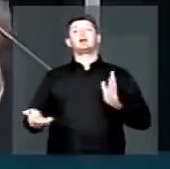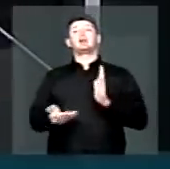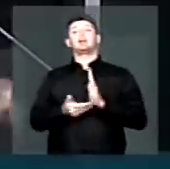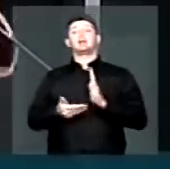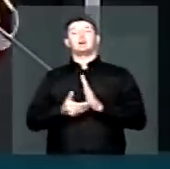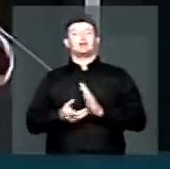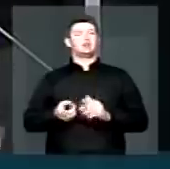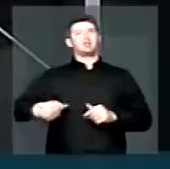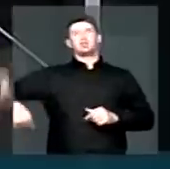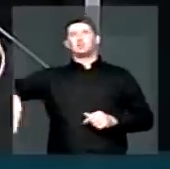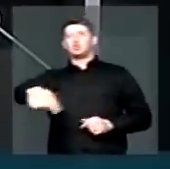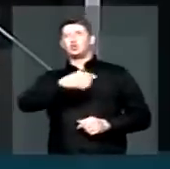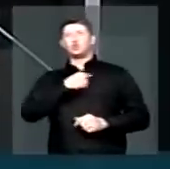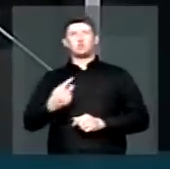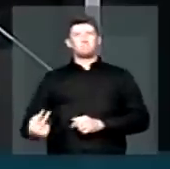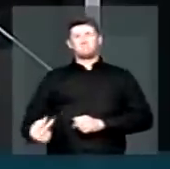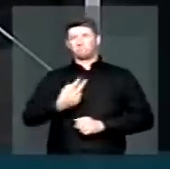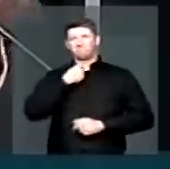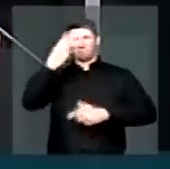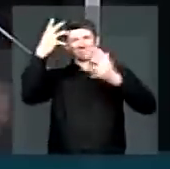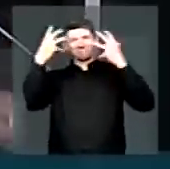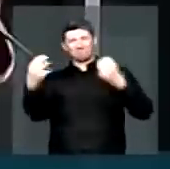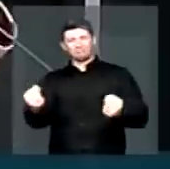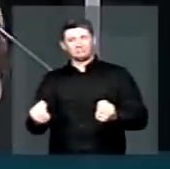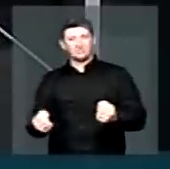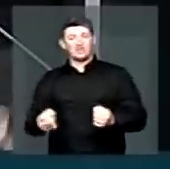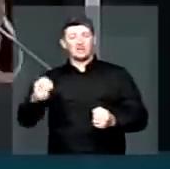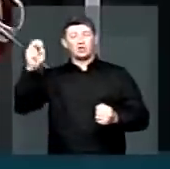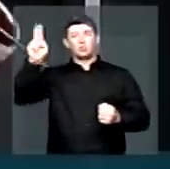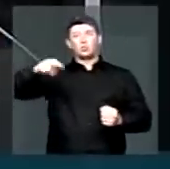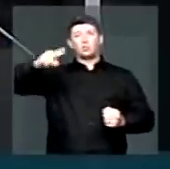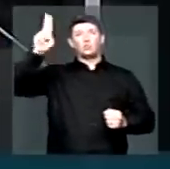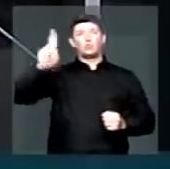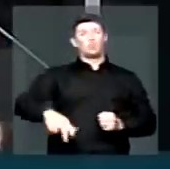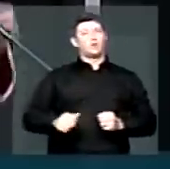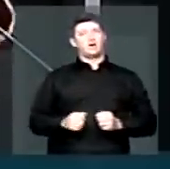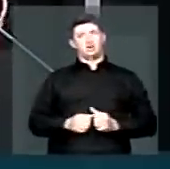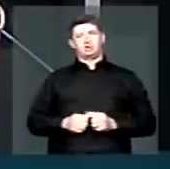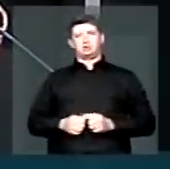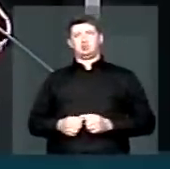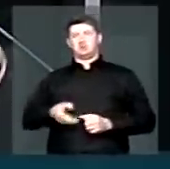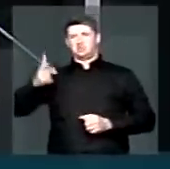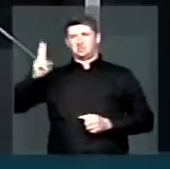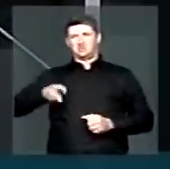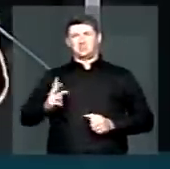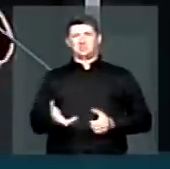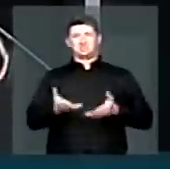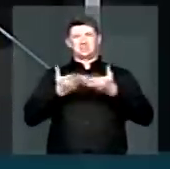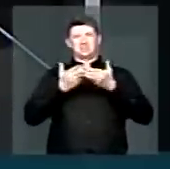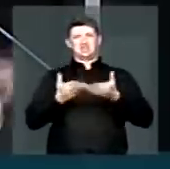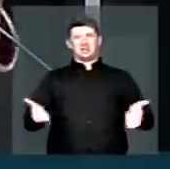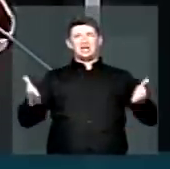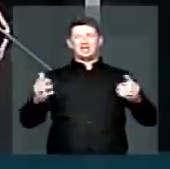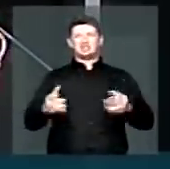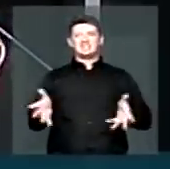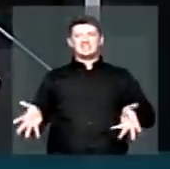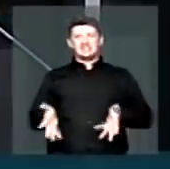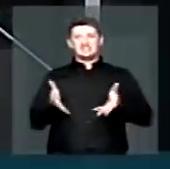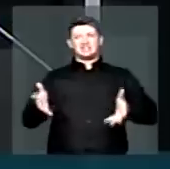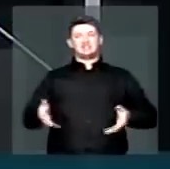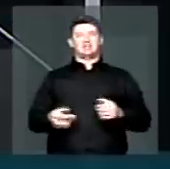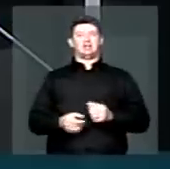que não podemos admitir, em espécie nenhuma, a continuidade do estímulo à